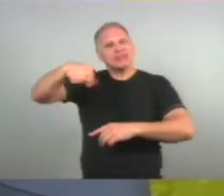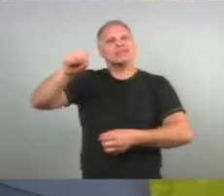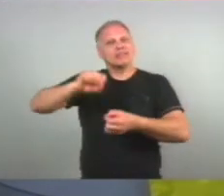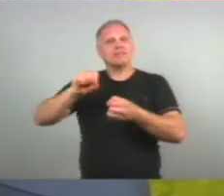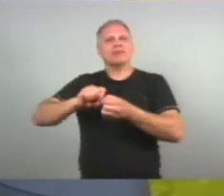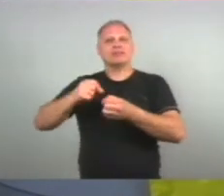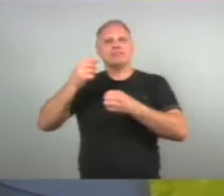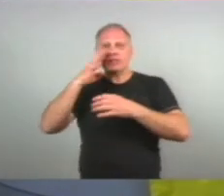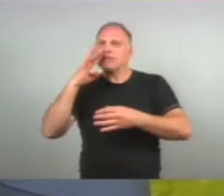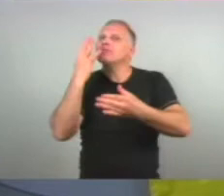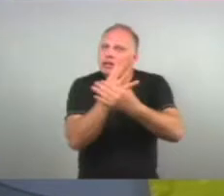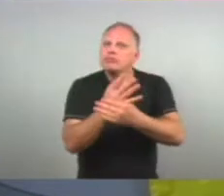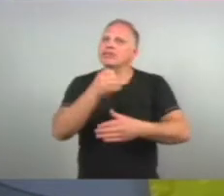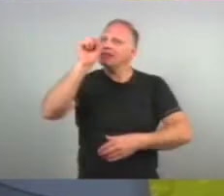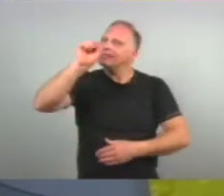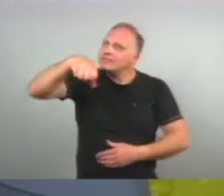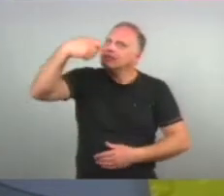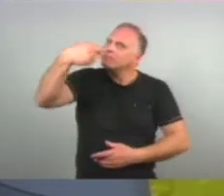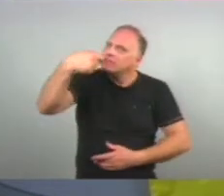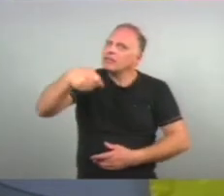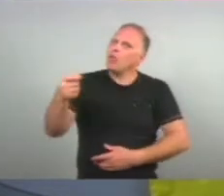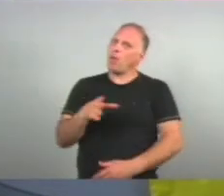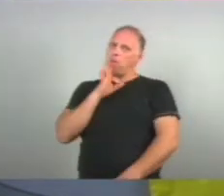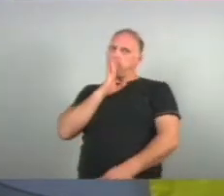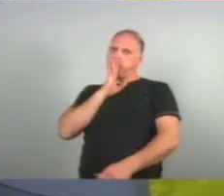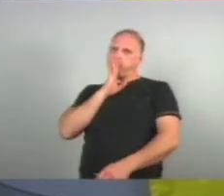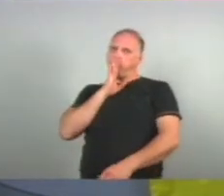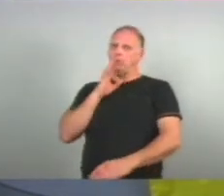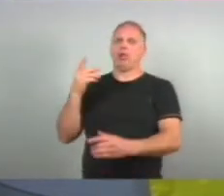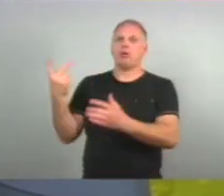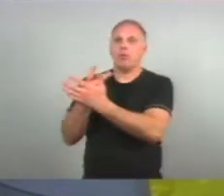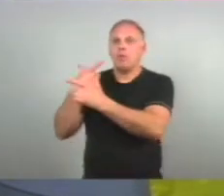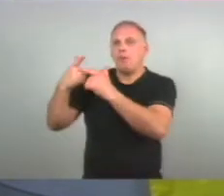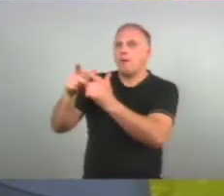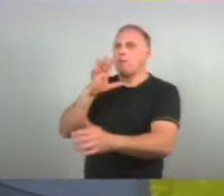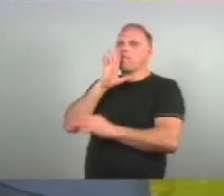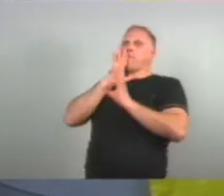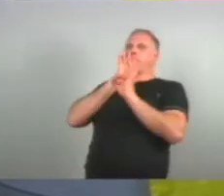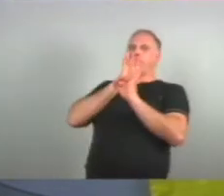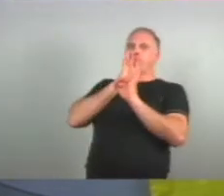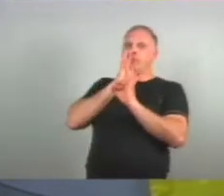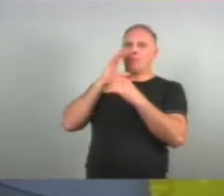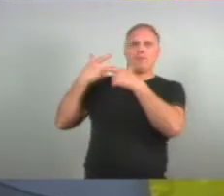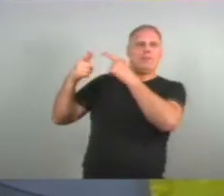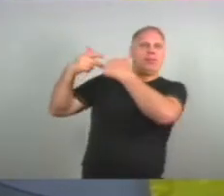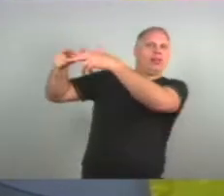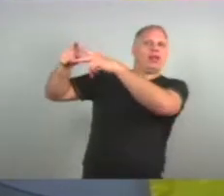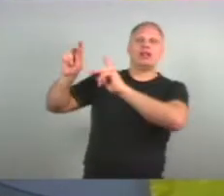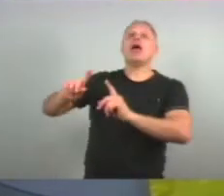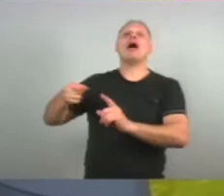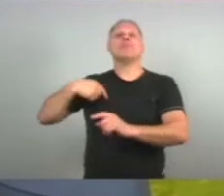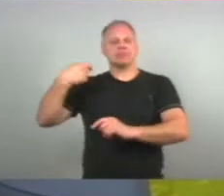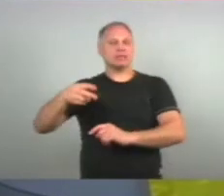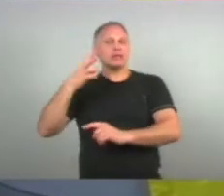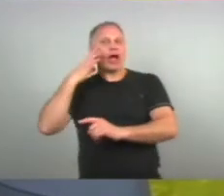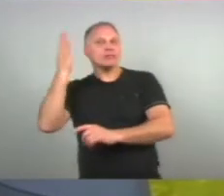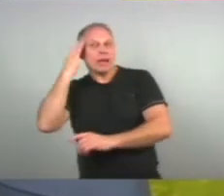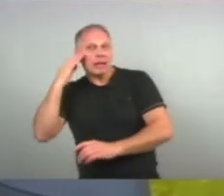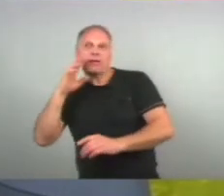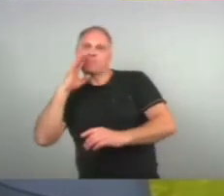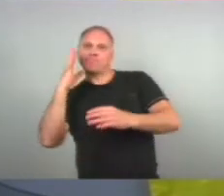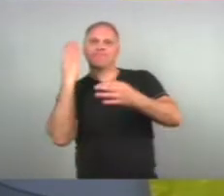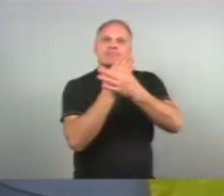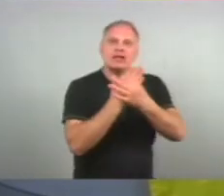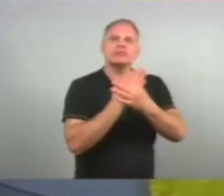denunciar Tem um projeto De lei Em outro estado Que está tramitando E está em vias De ser aprovado Em função